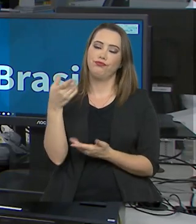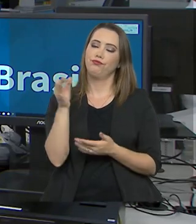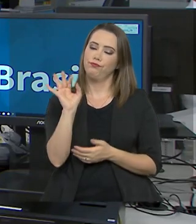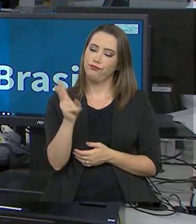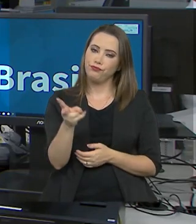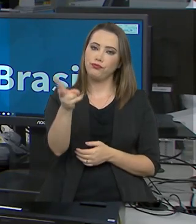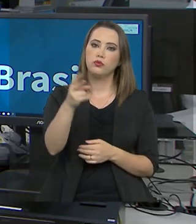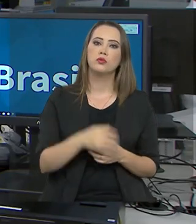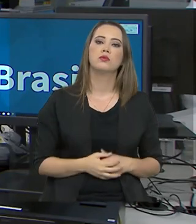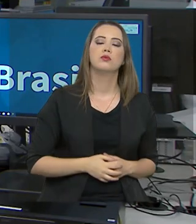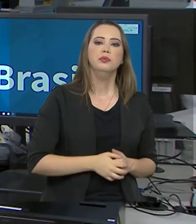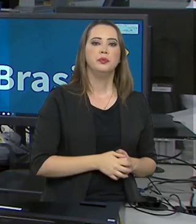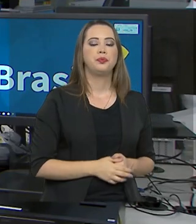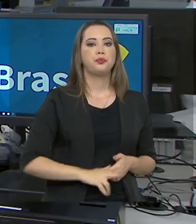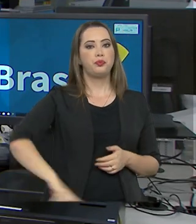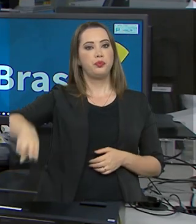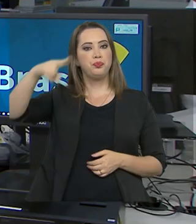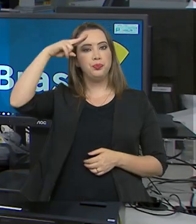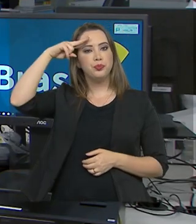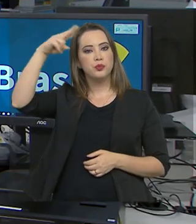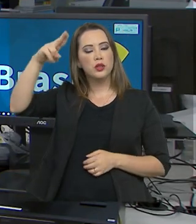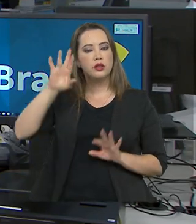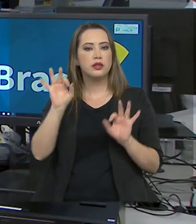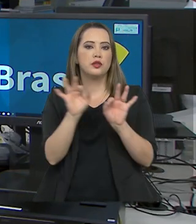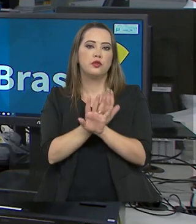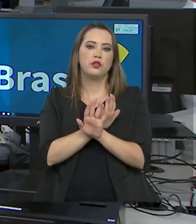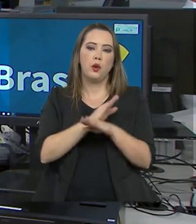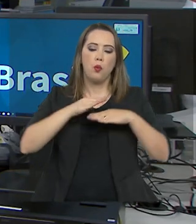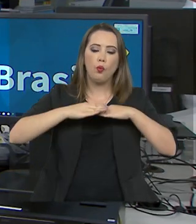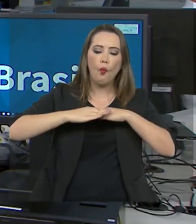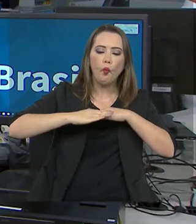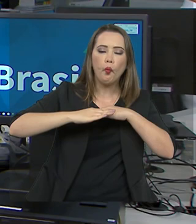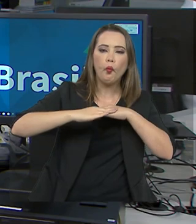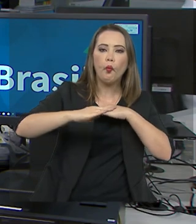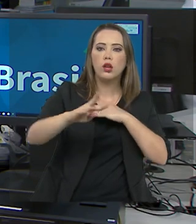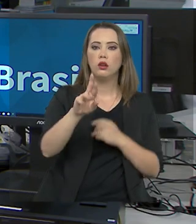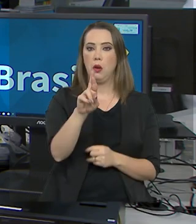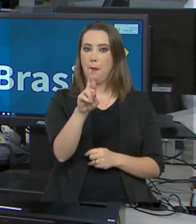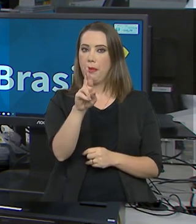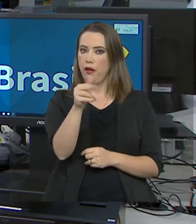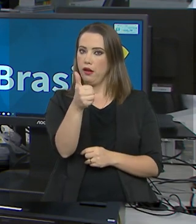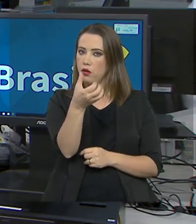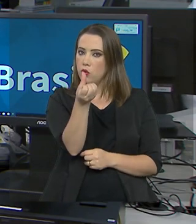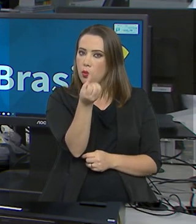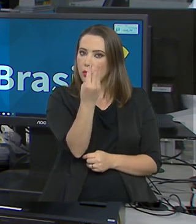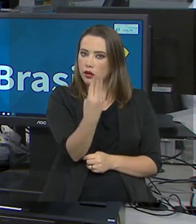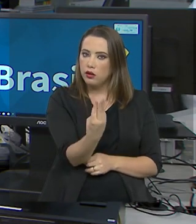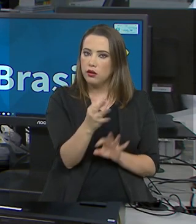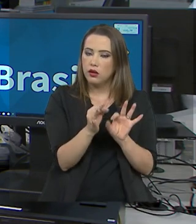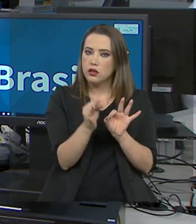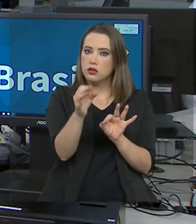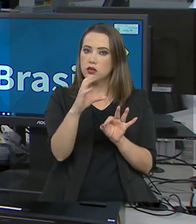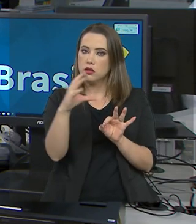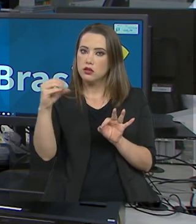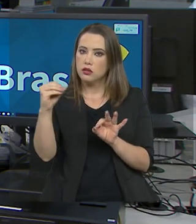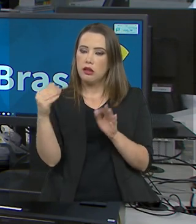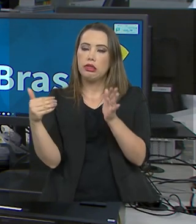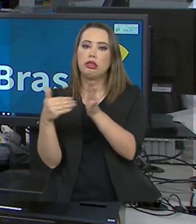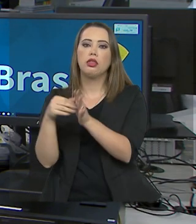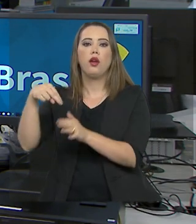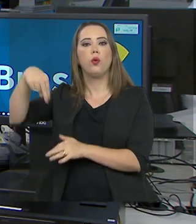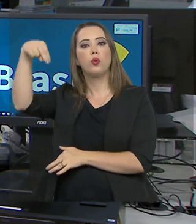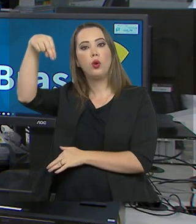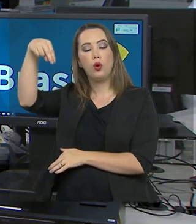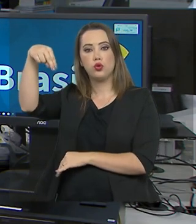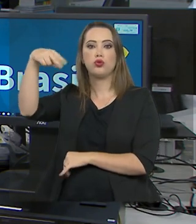O exército terminou a pavimentação do último trecho da BR-163, que liga o centro-oeste aos portos do norte do